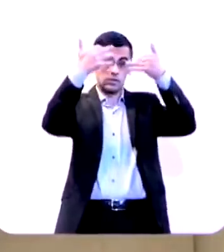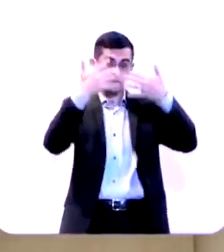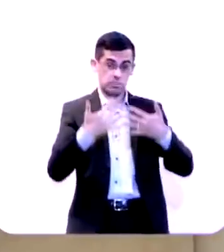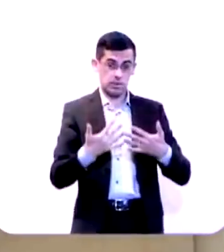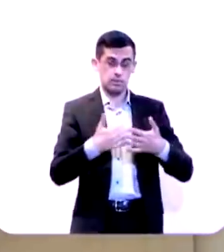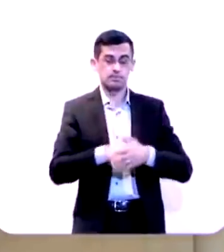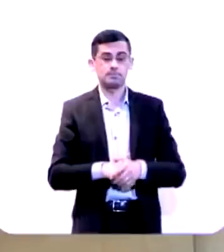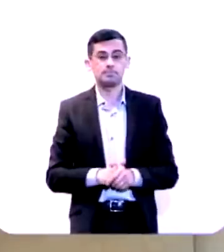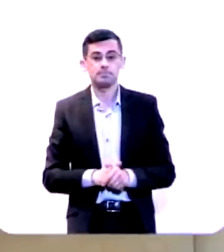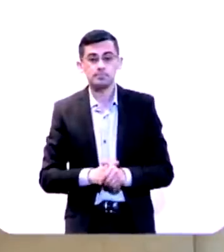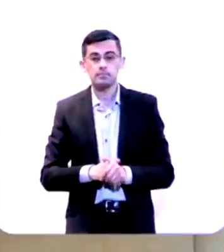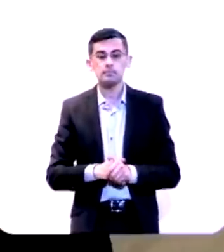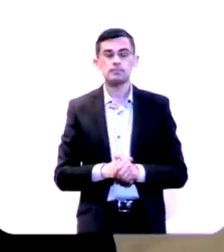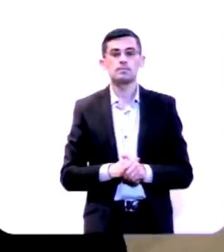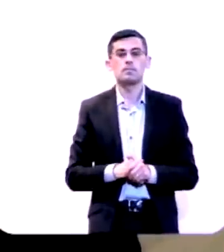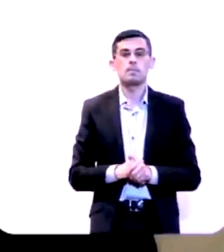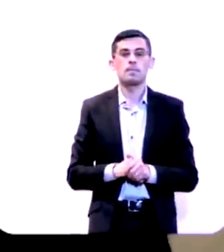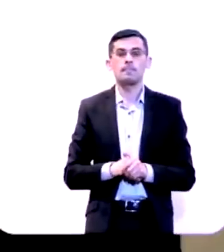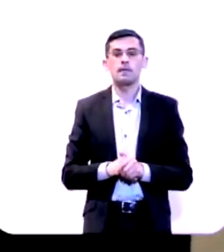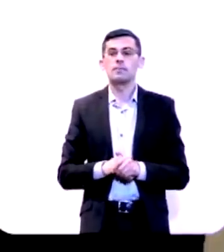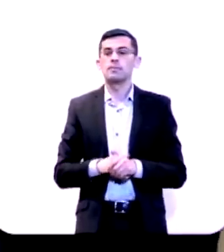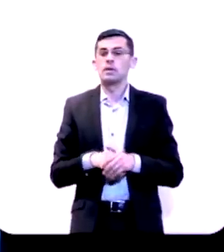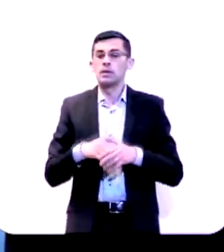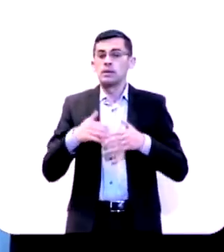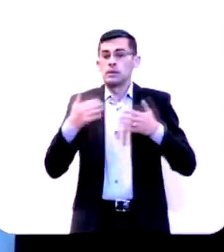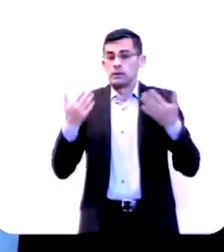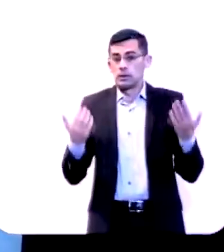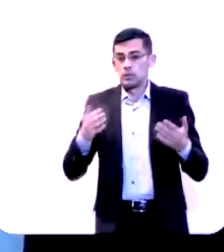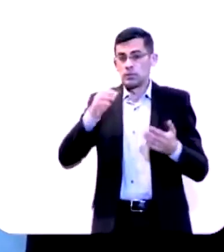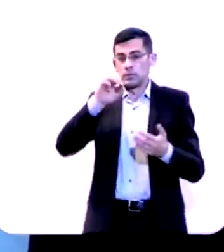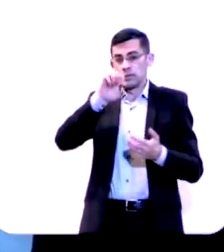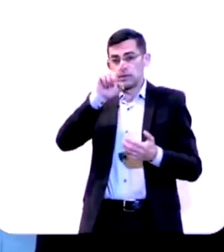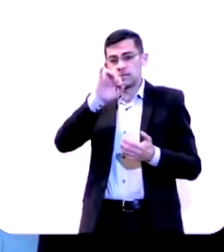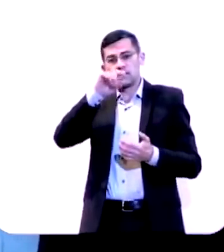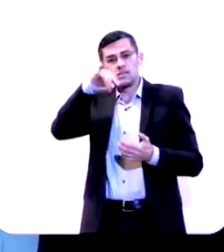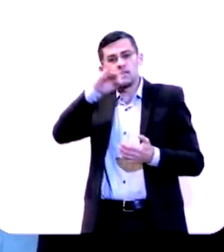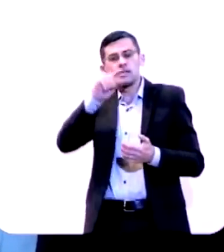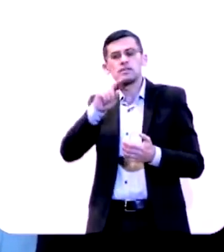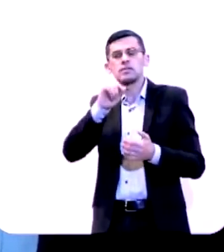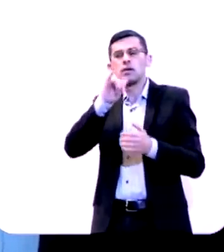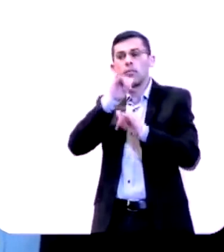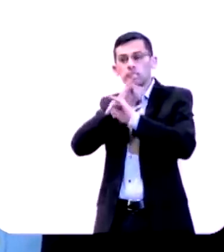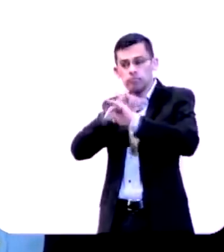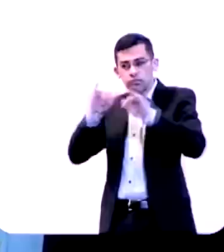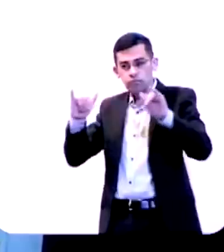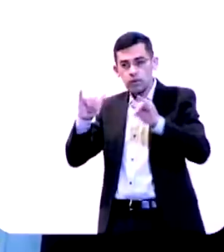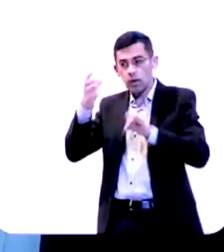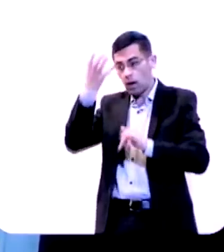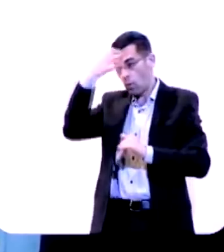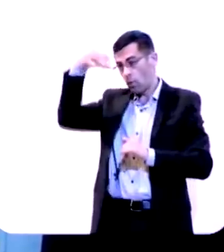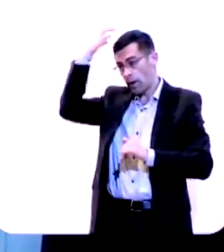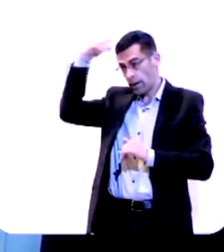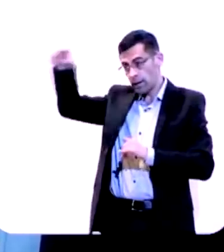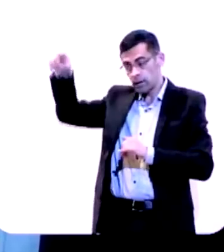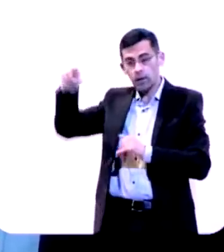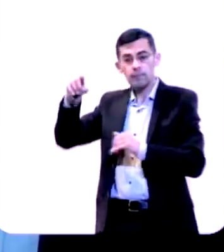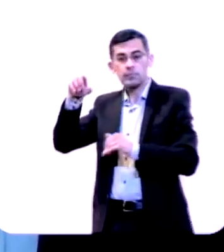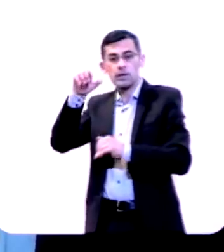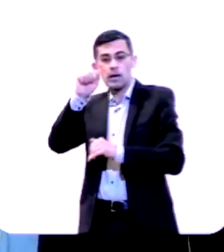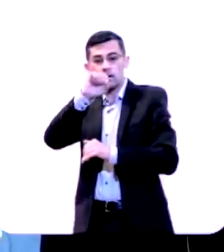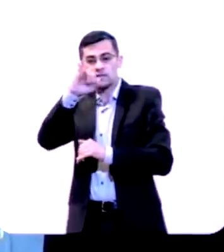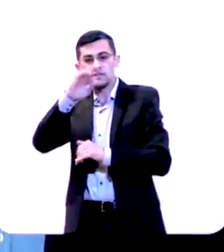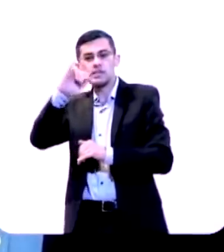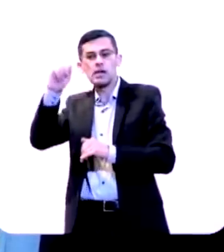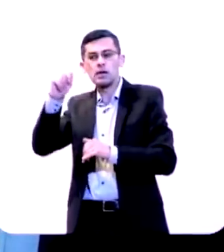respeito disso. Diz assim, Então Ezequias, rei de Judá, enviou esta mensagem ao rei da Síria em Laques.